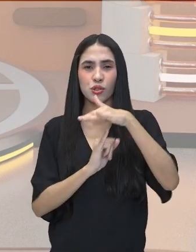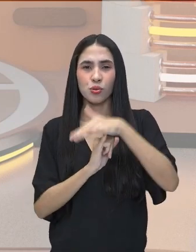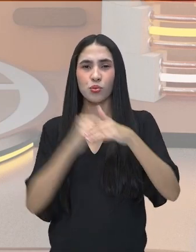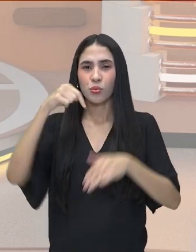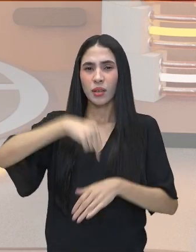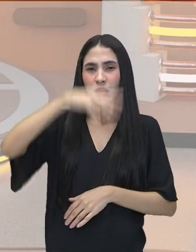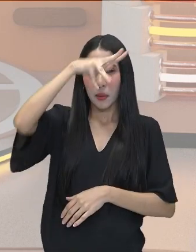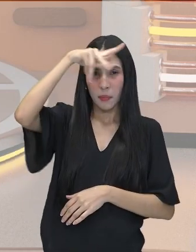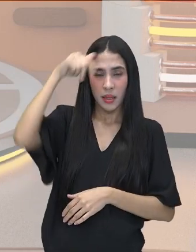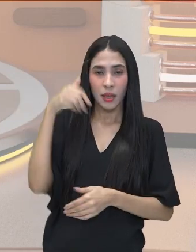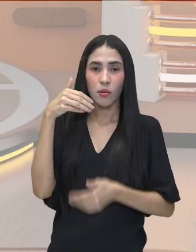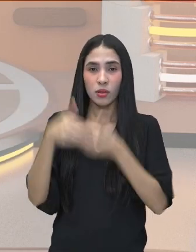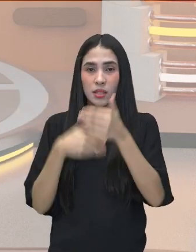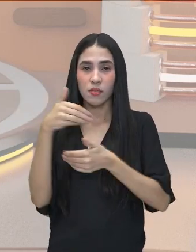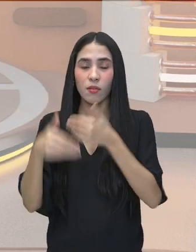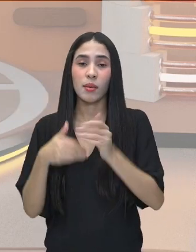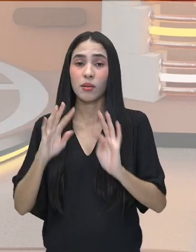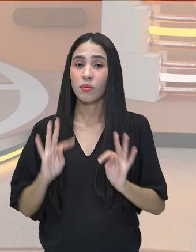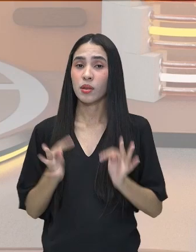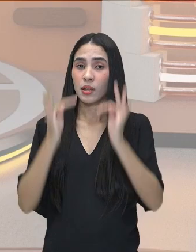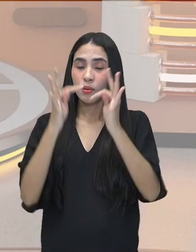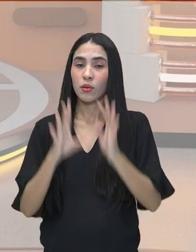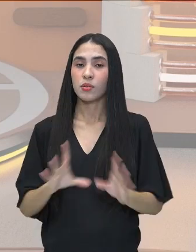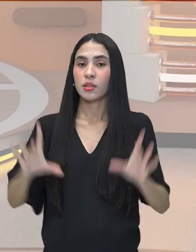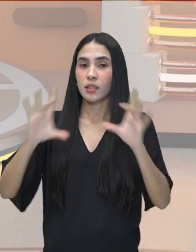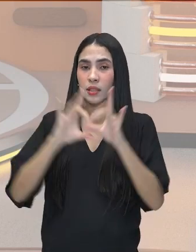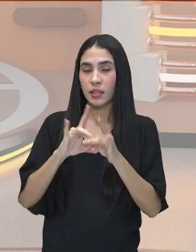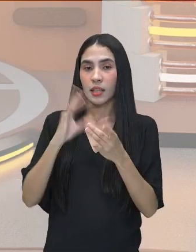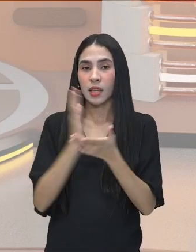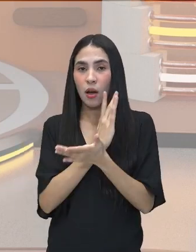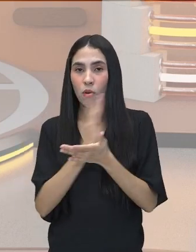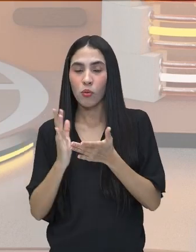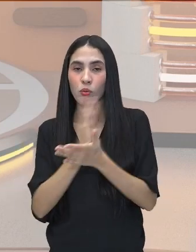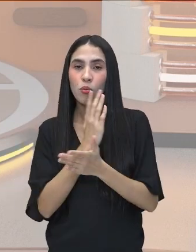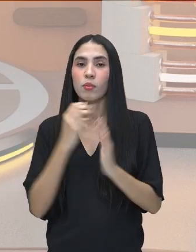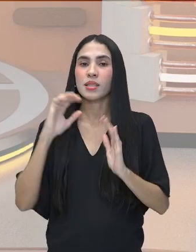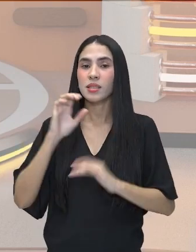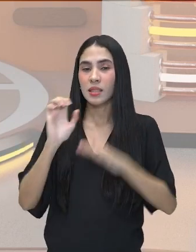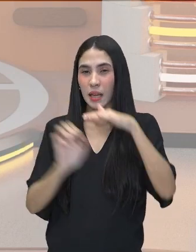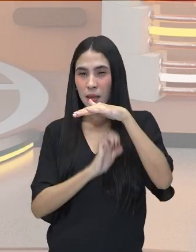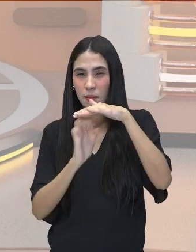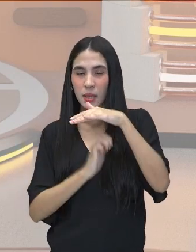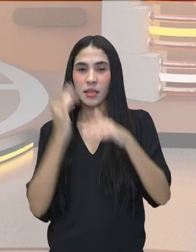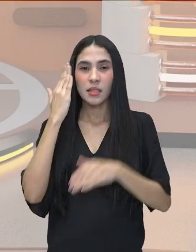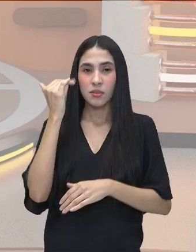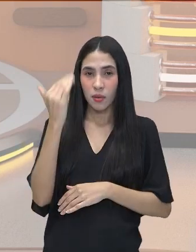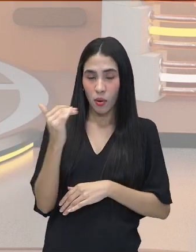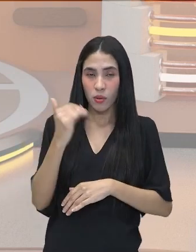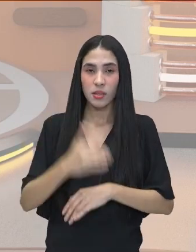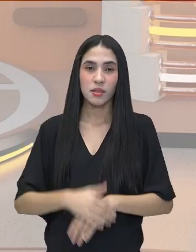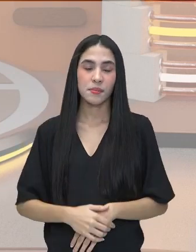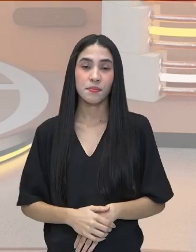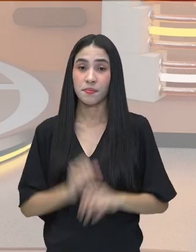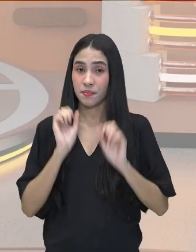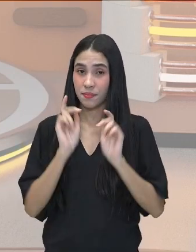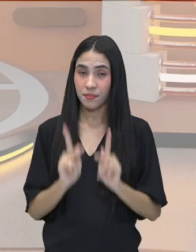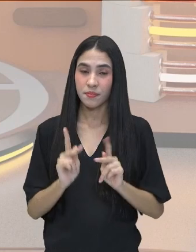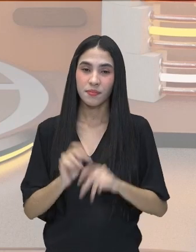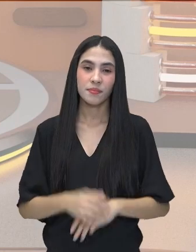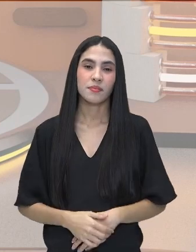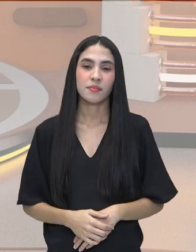desenvolvimento tecnológico que são ligados a algumas marcas, grandes marcas de grandes indústrias. Tudo bem?